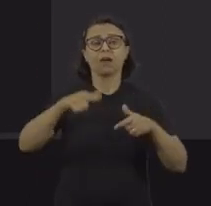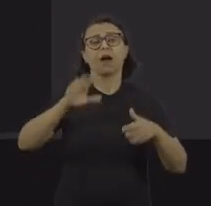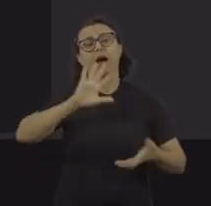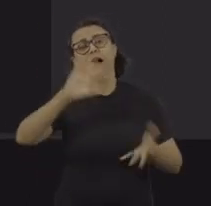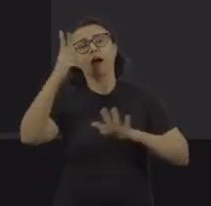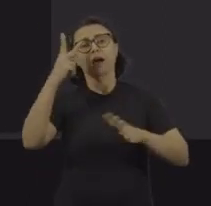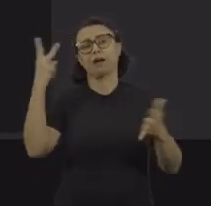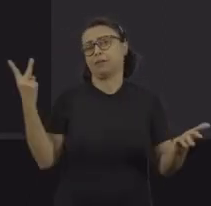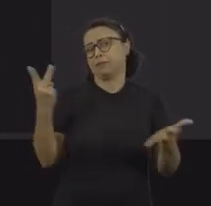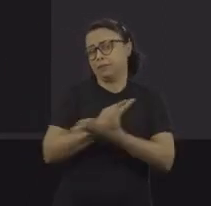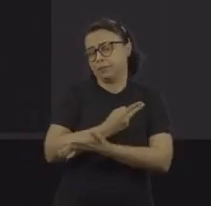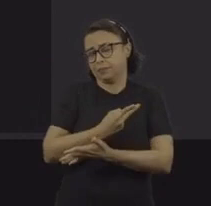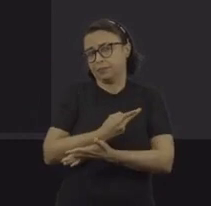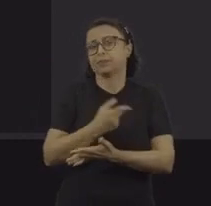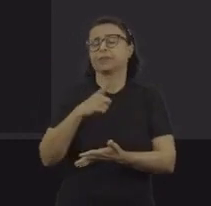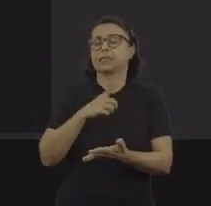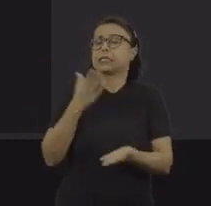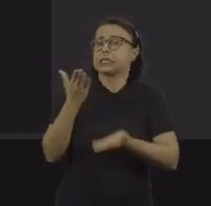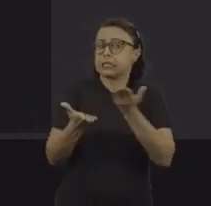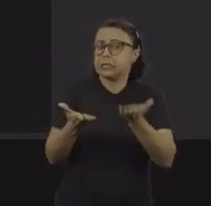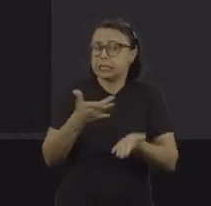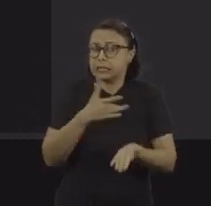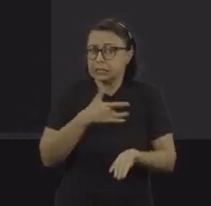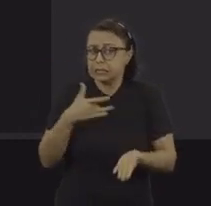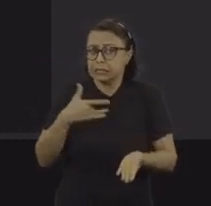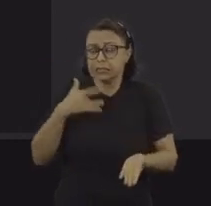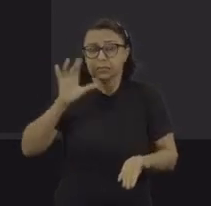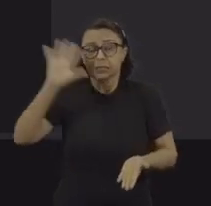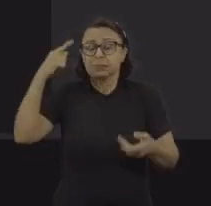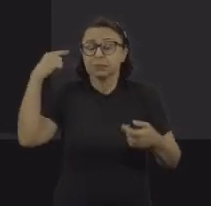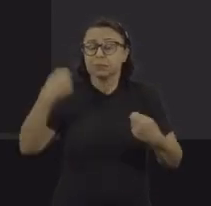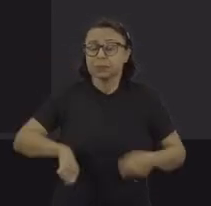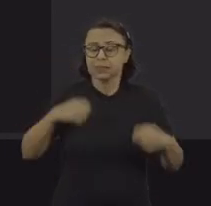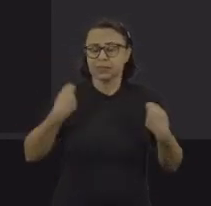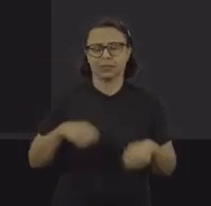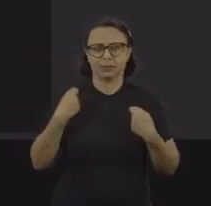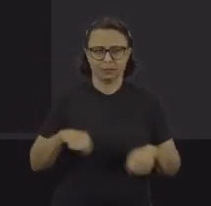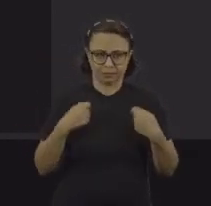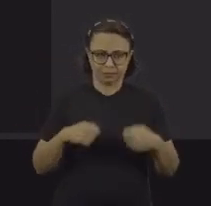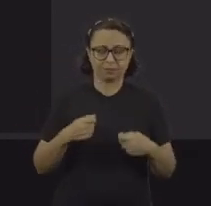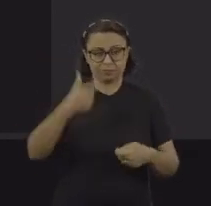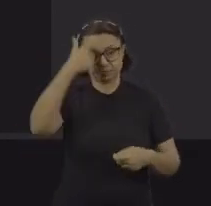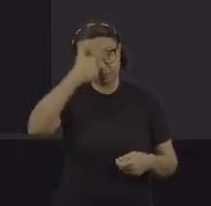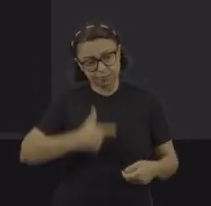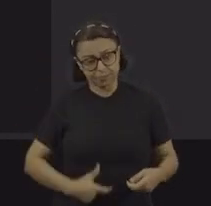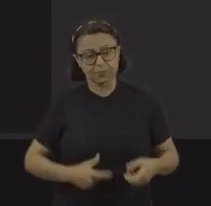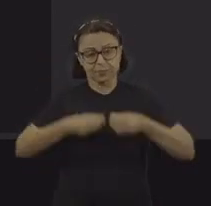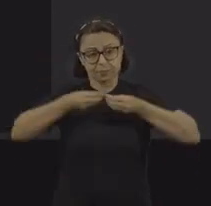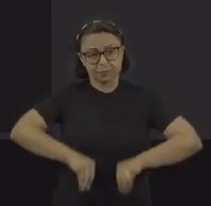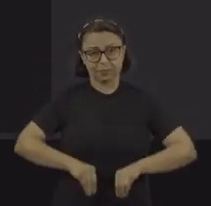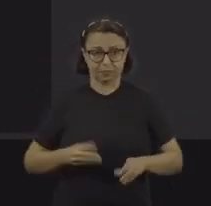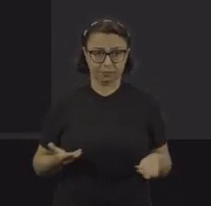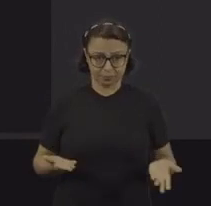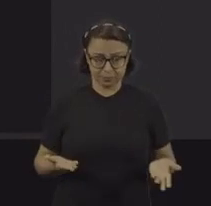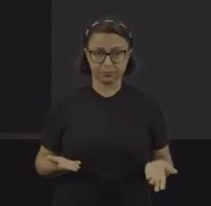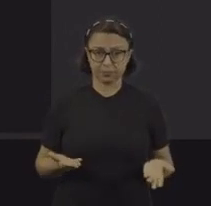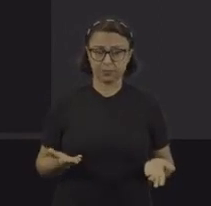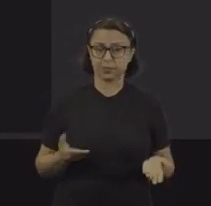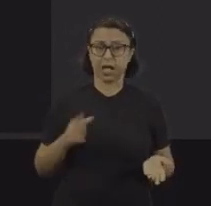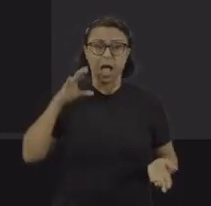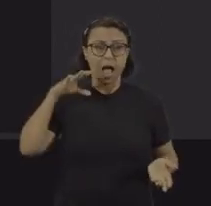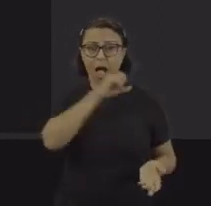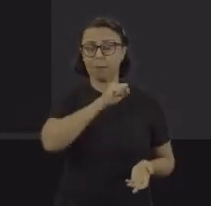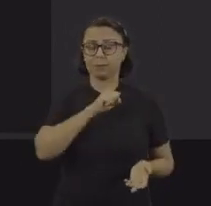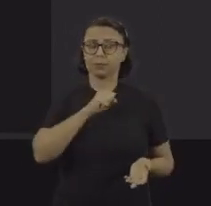assistência em situações em que ele pode ter a sua integridade física acometida, e uma assistência